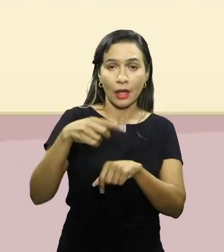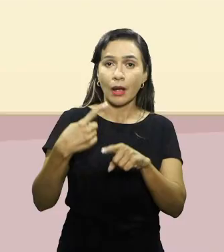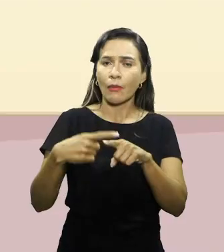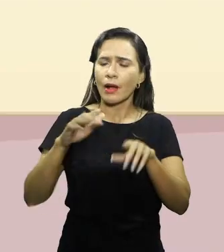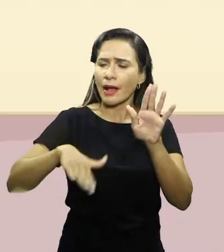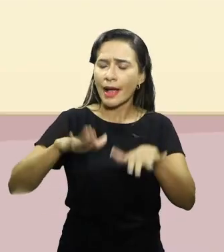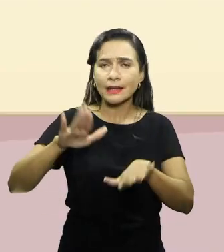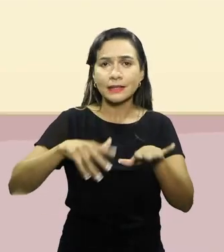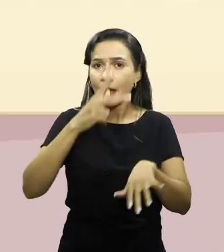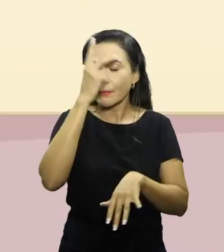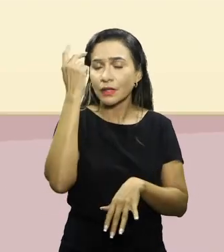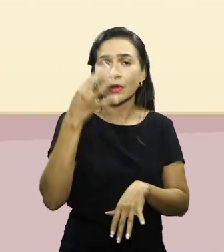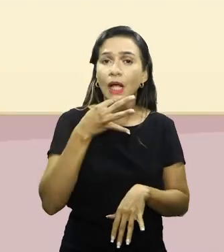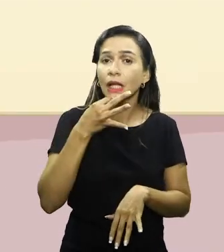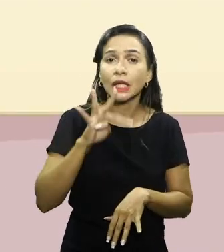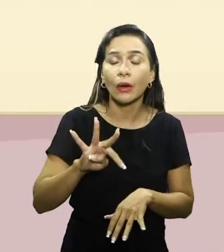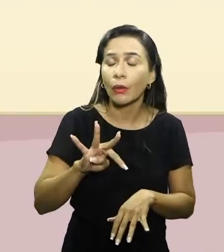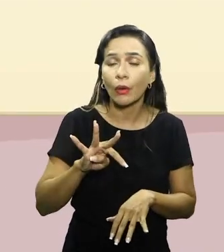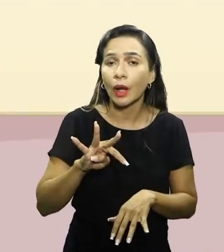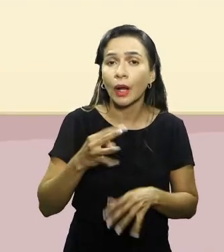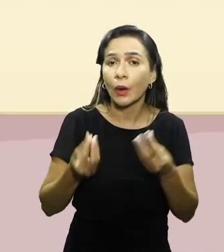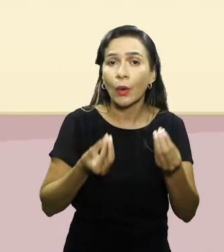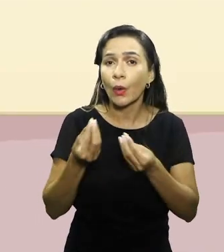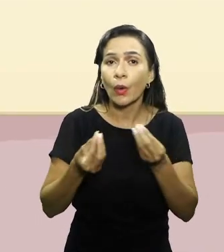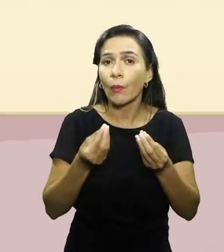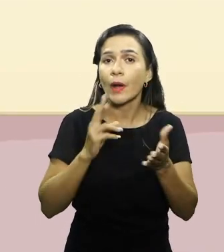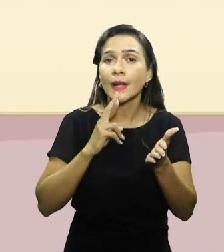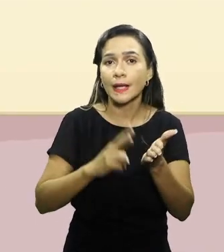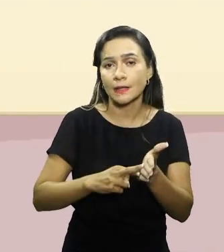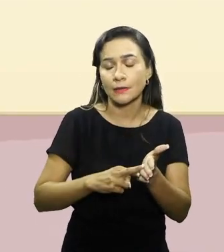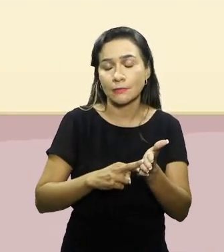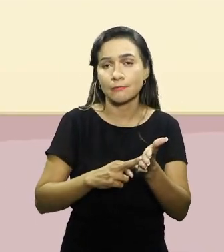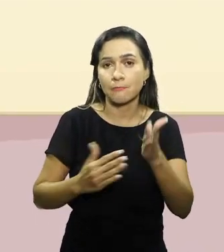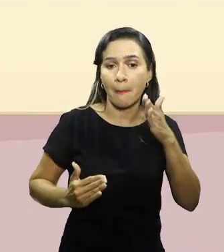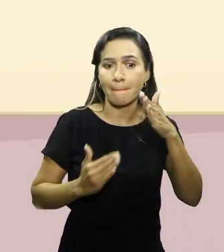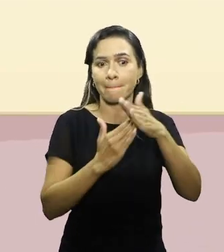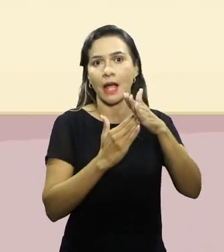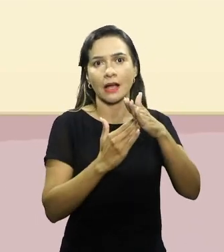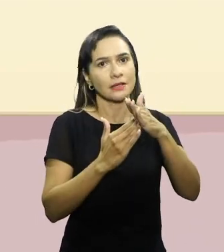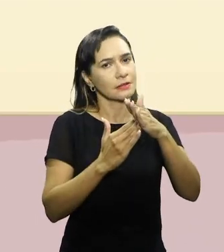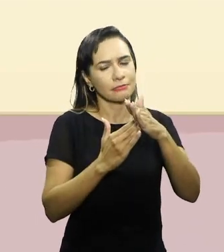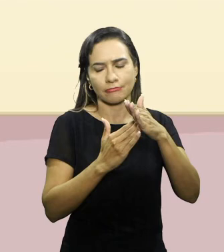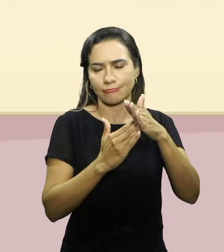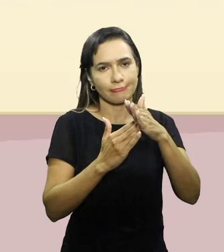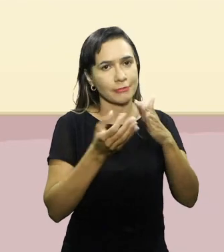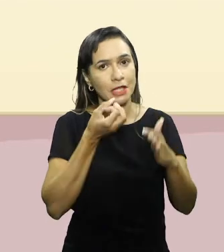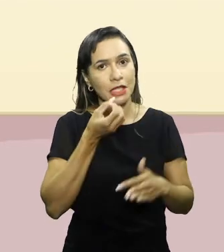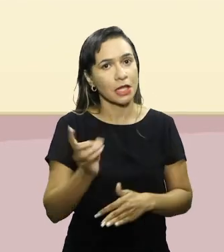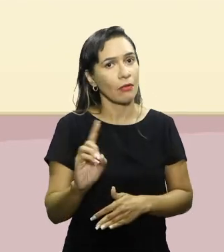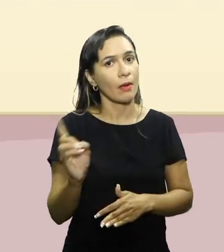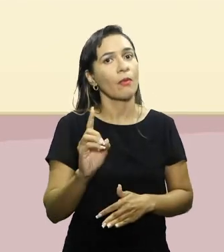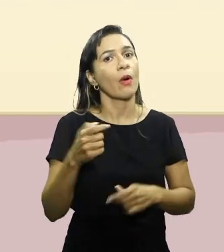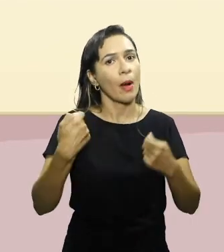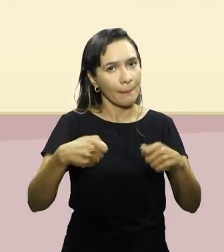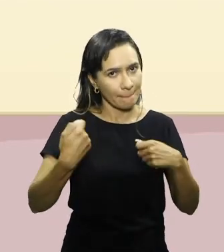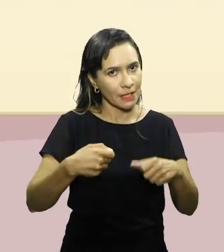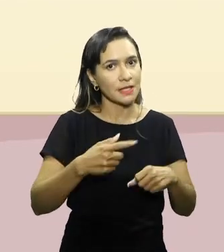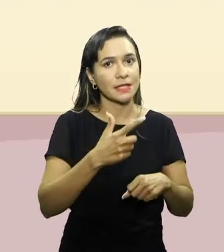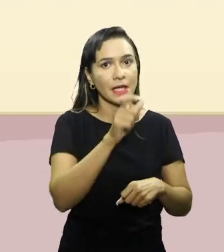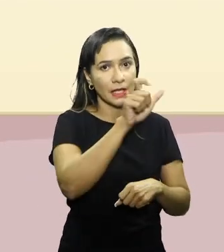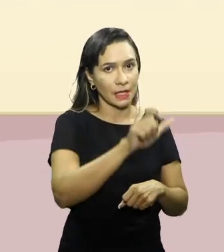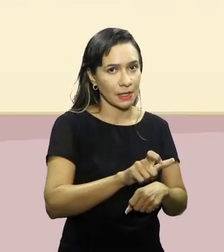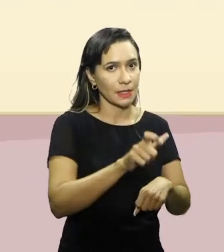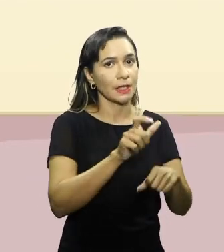quais são as suas respostas ao esforço máximo. Então, não queiram praticar um exercício físico para chegar ao seu máximo se você não estiver acompanhado